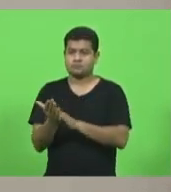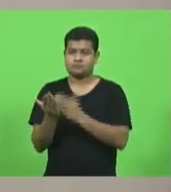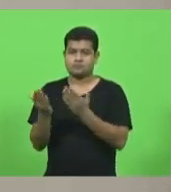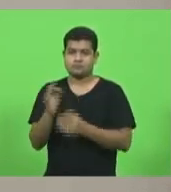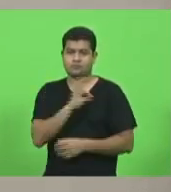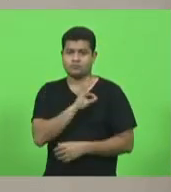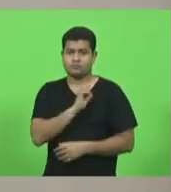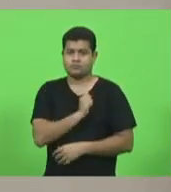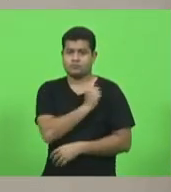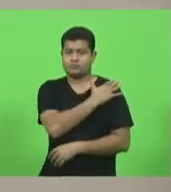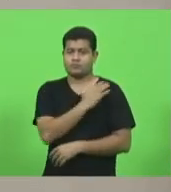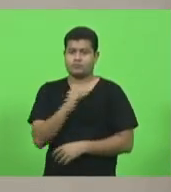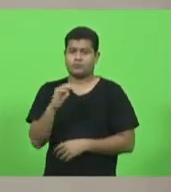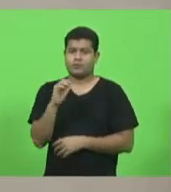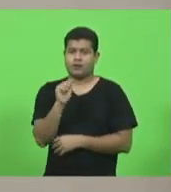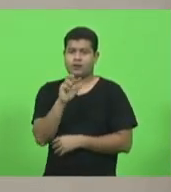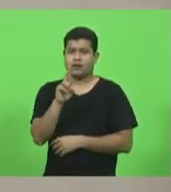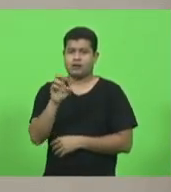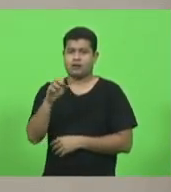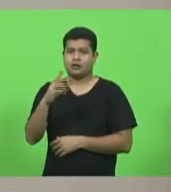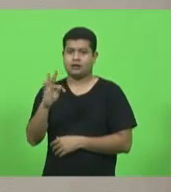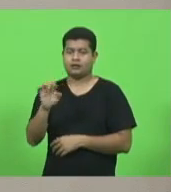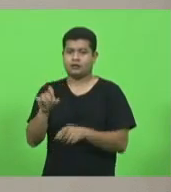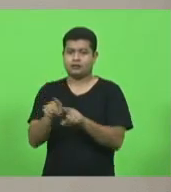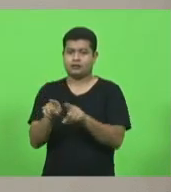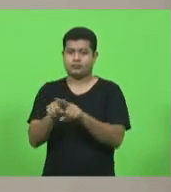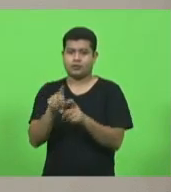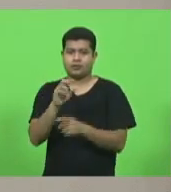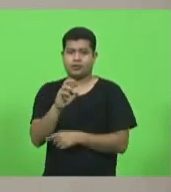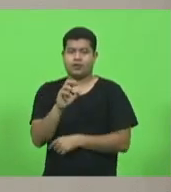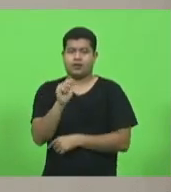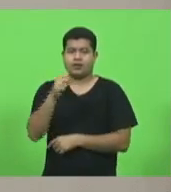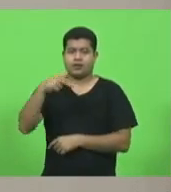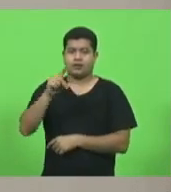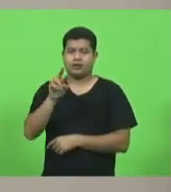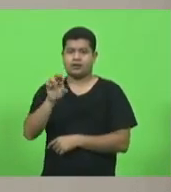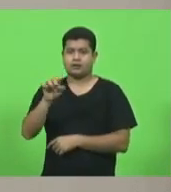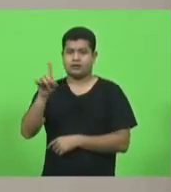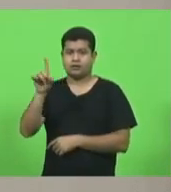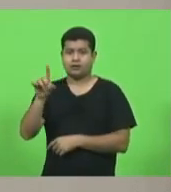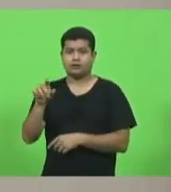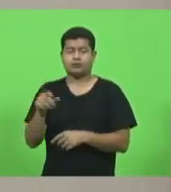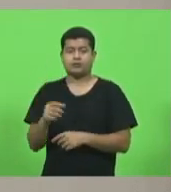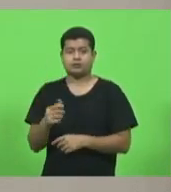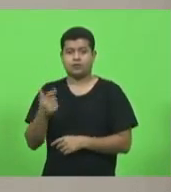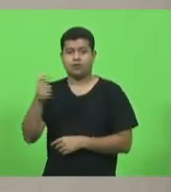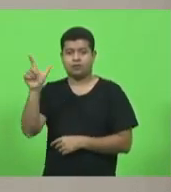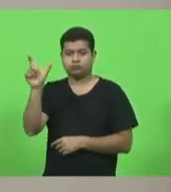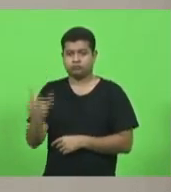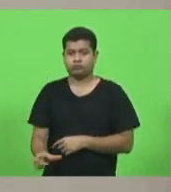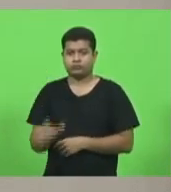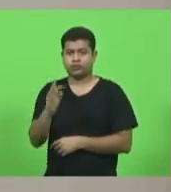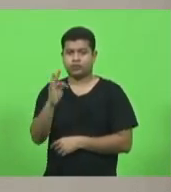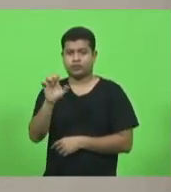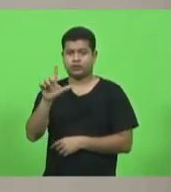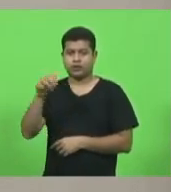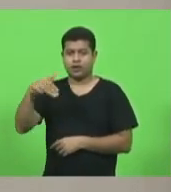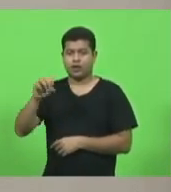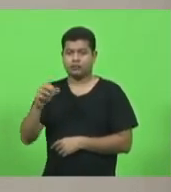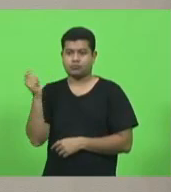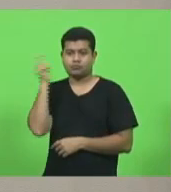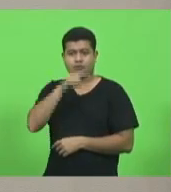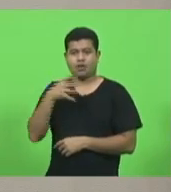militares Cabo Arendt, Soldado André, Roberto Rubic e Telmo, pelo ato de bravura realizado em